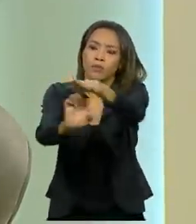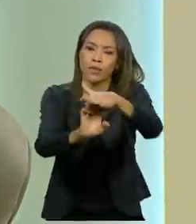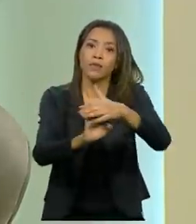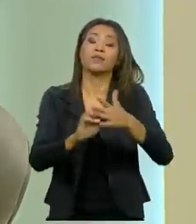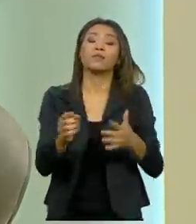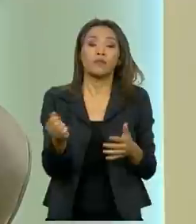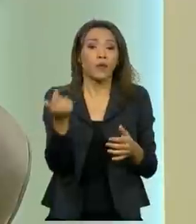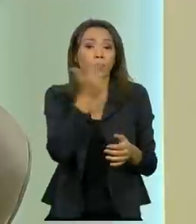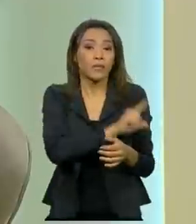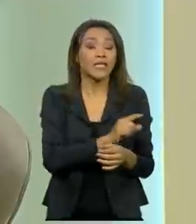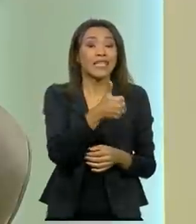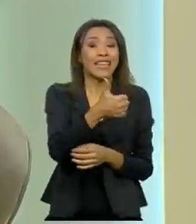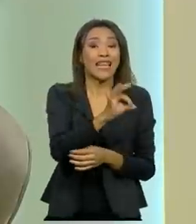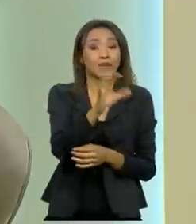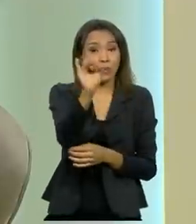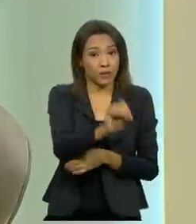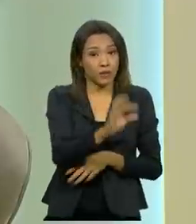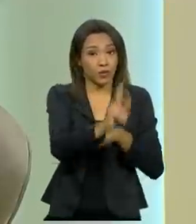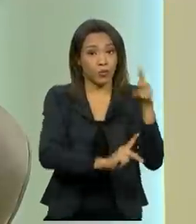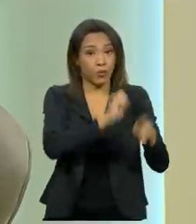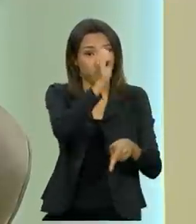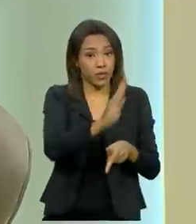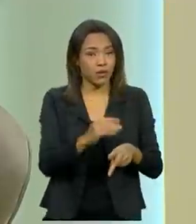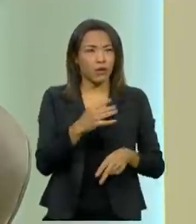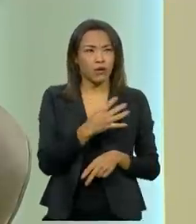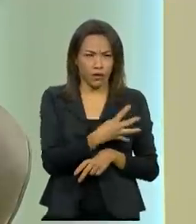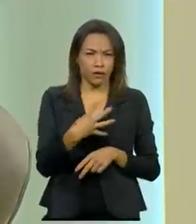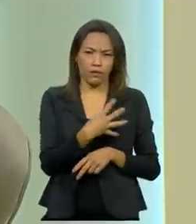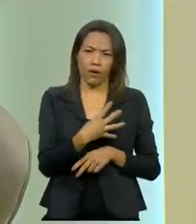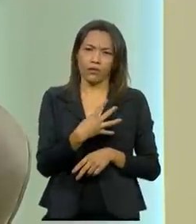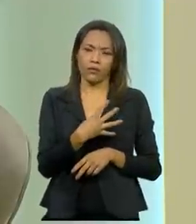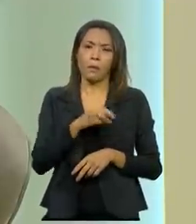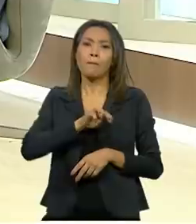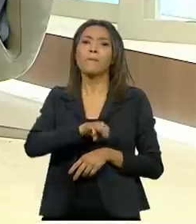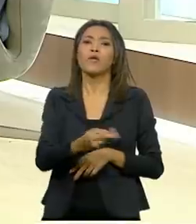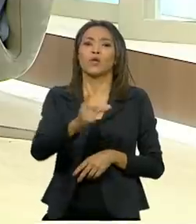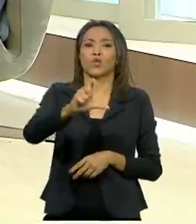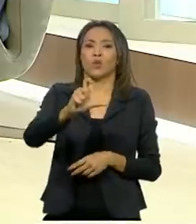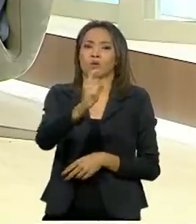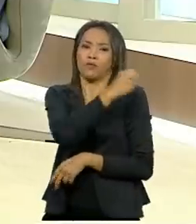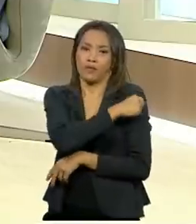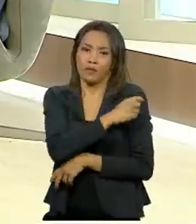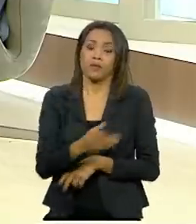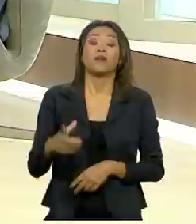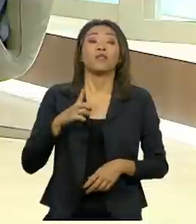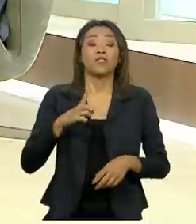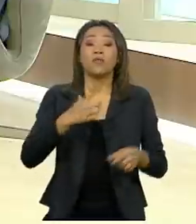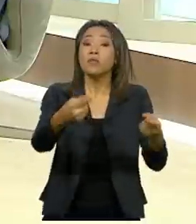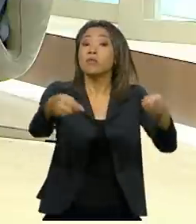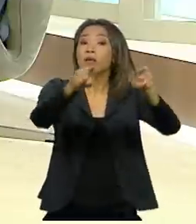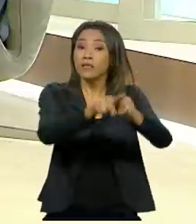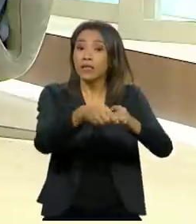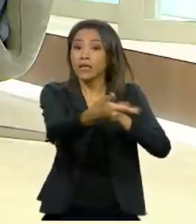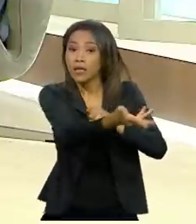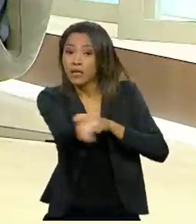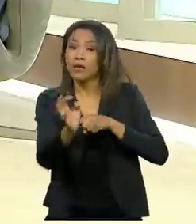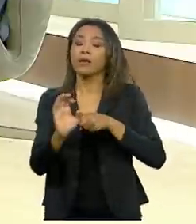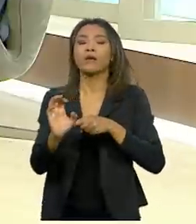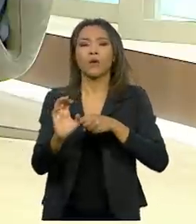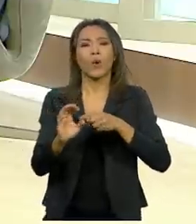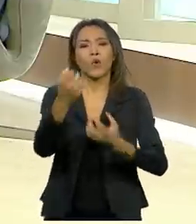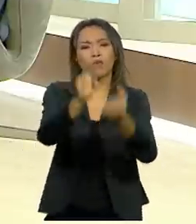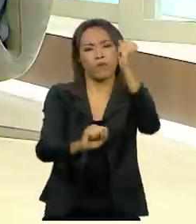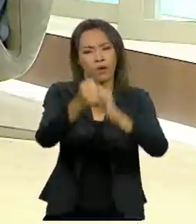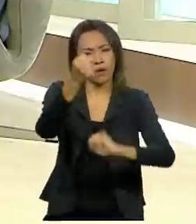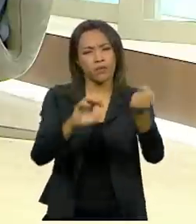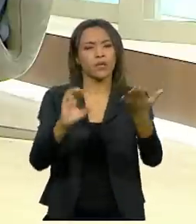% da população, cerca de 44 milhões de doses. Nós fizemos parcerias com farmacêuticas, a exemplo da